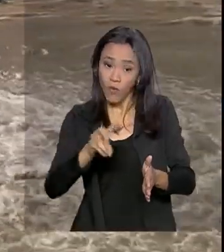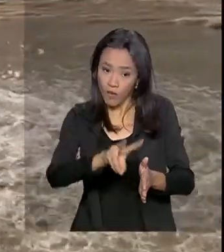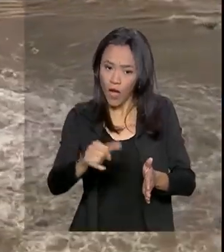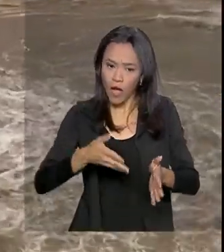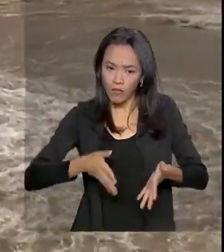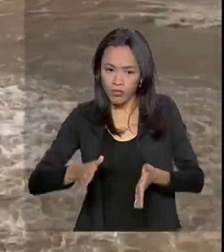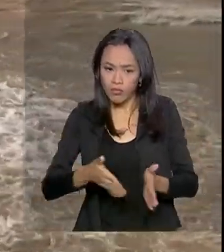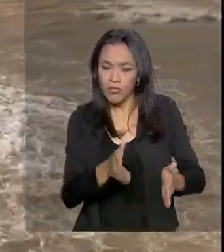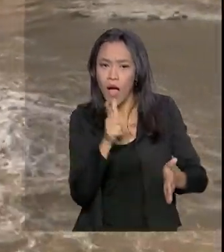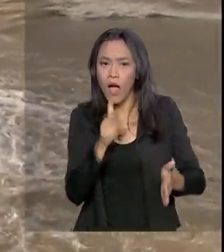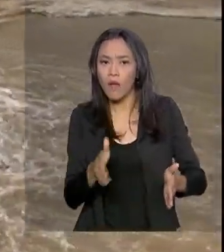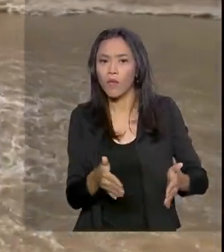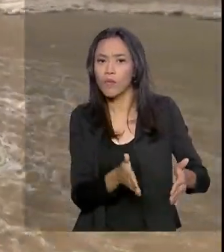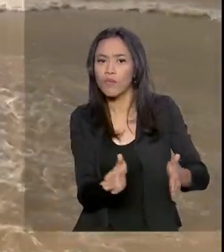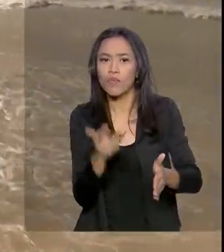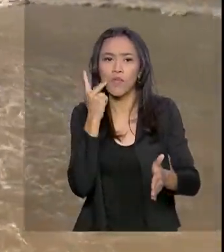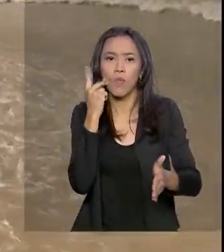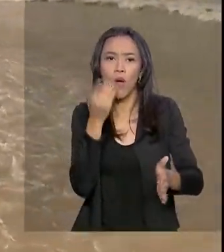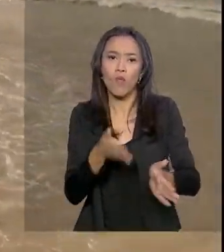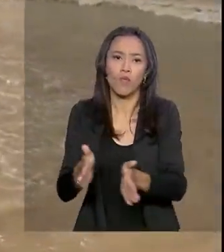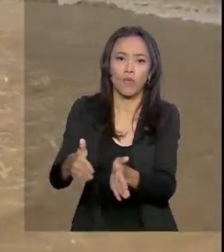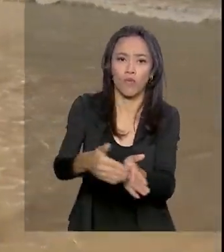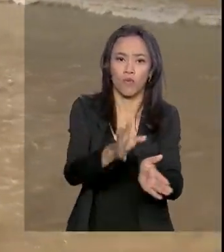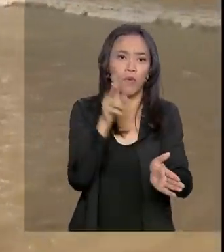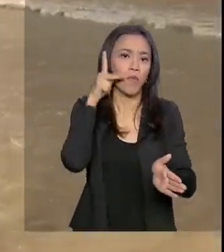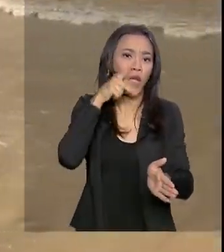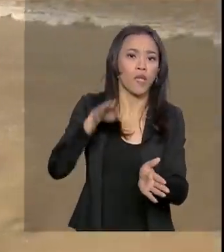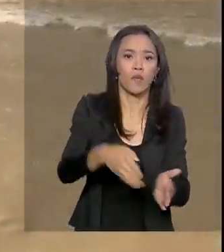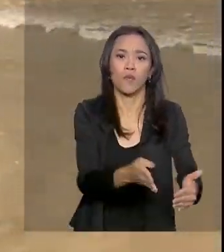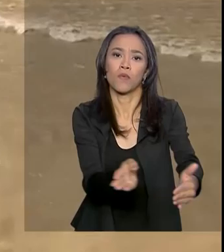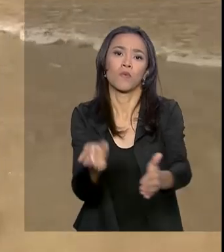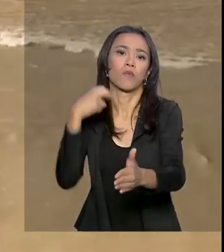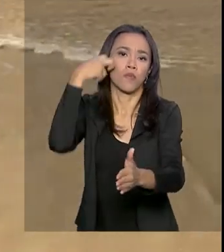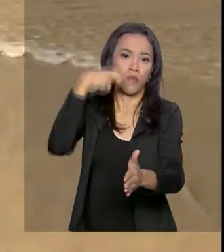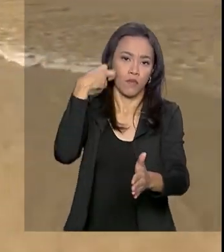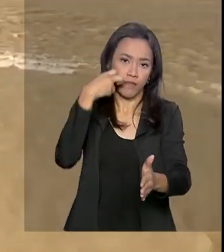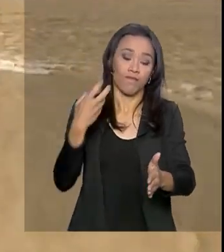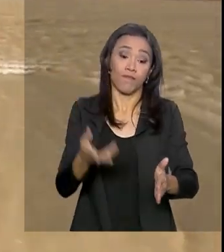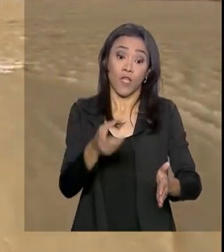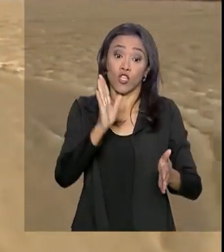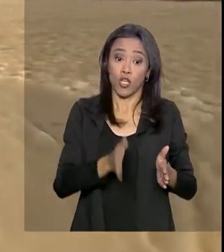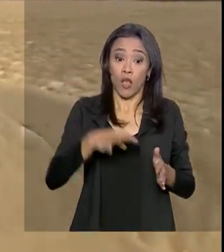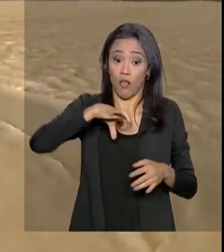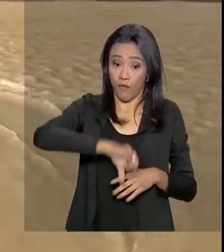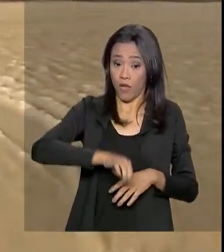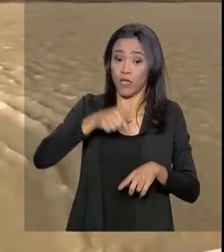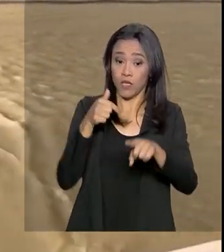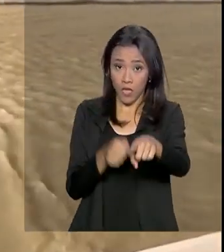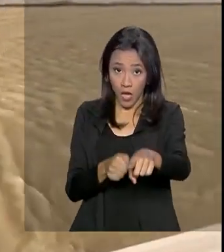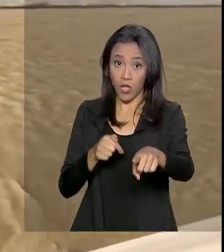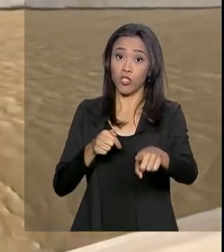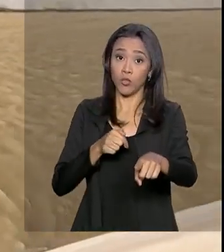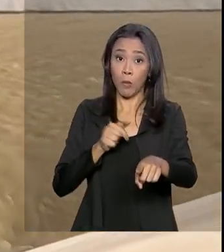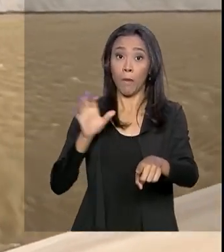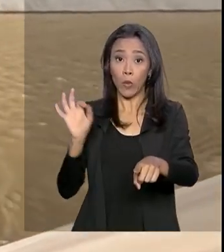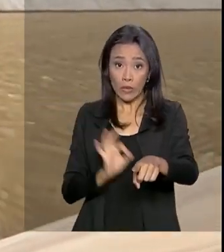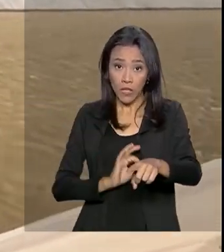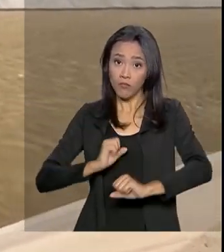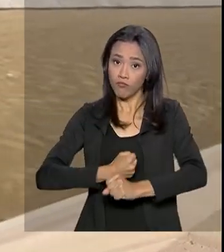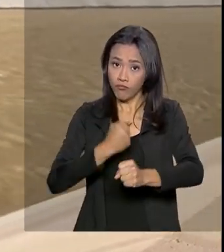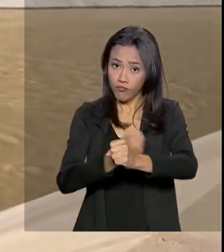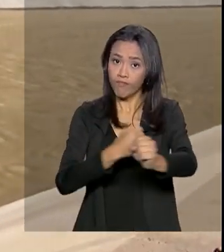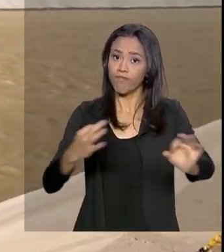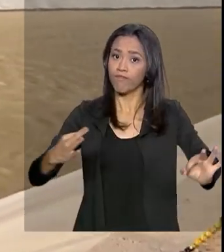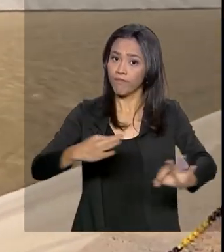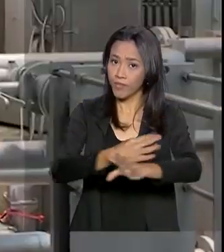direção ao Ceará, Paraíba e Rio Grande do Norte. O eixo norte está com 97% das obras concluídas. São